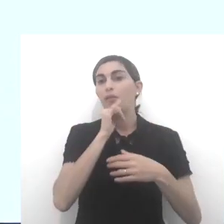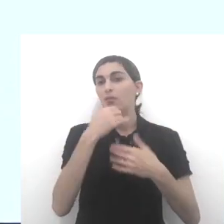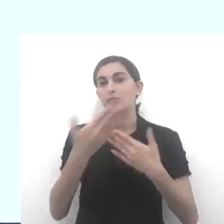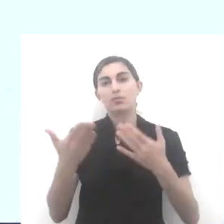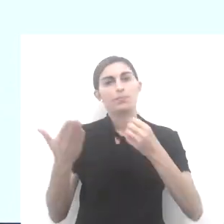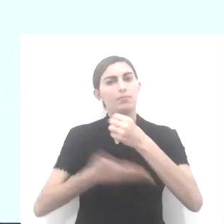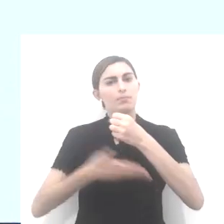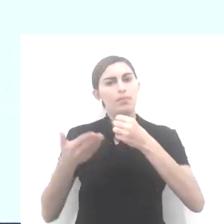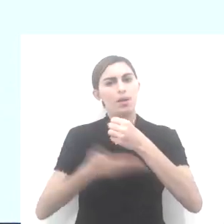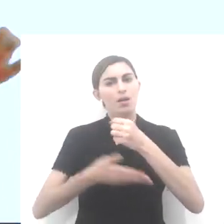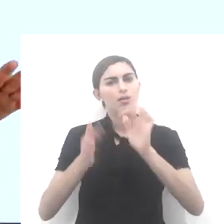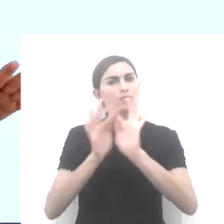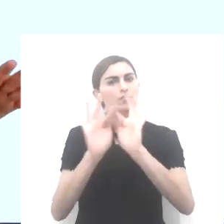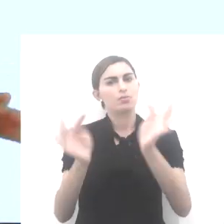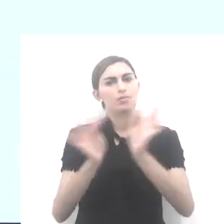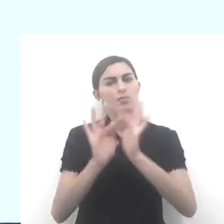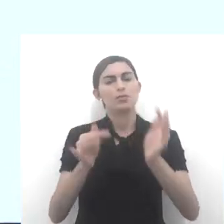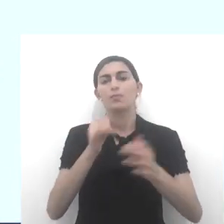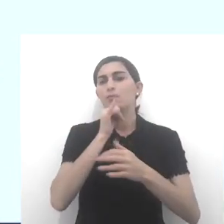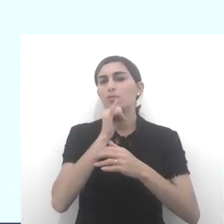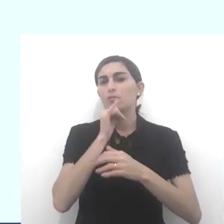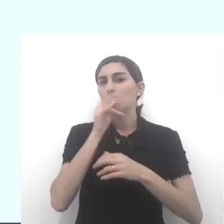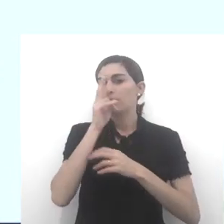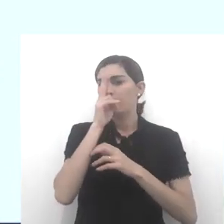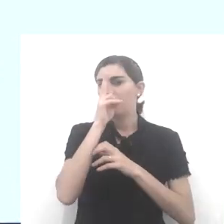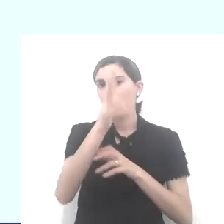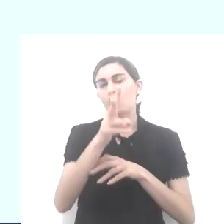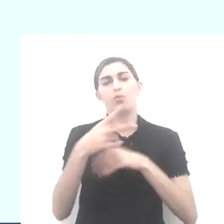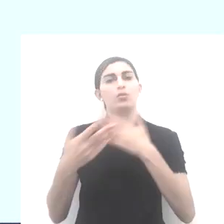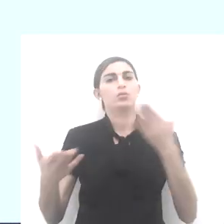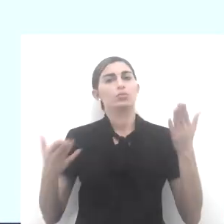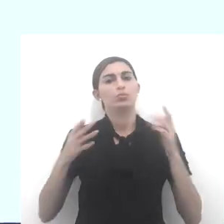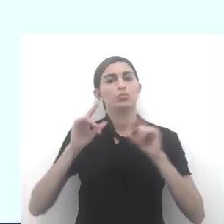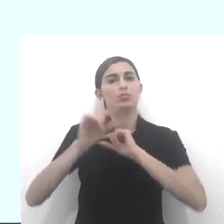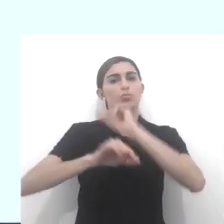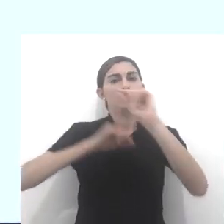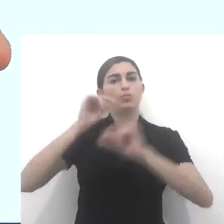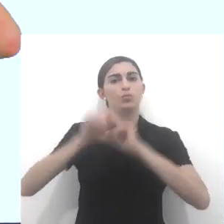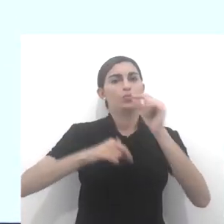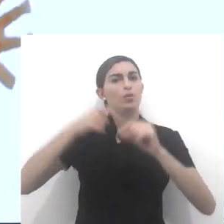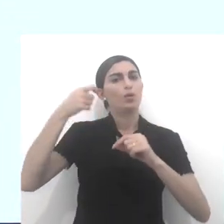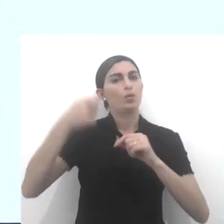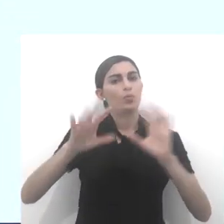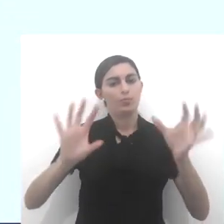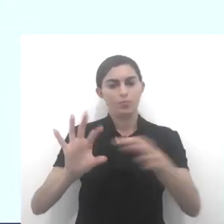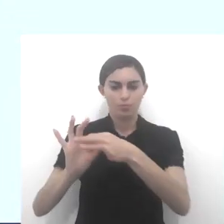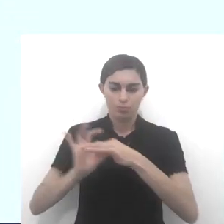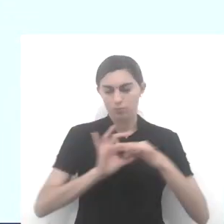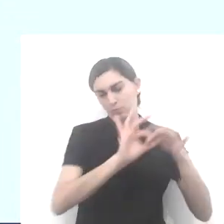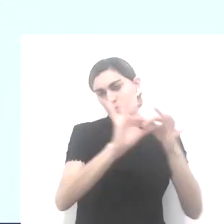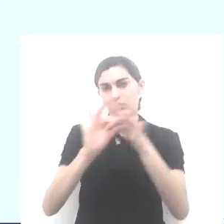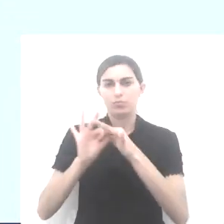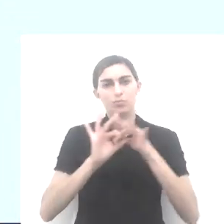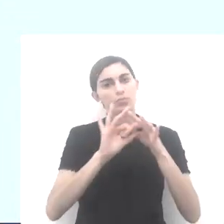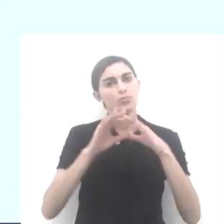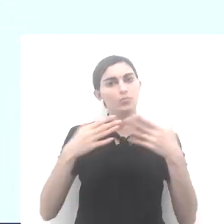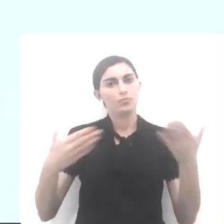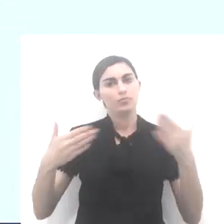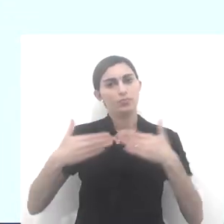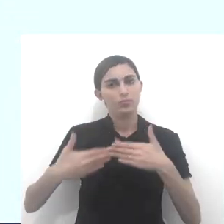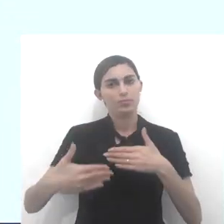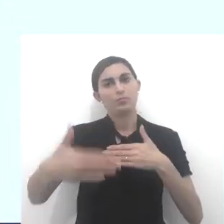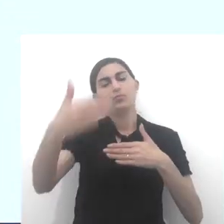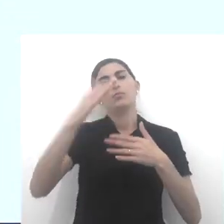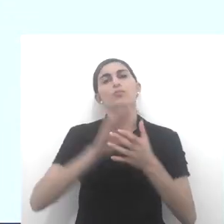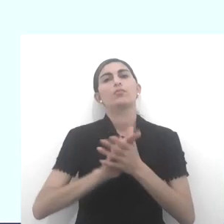exemplo básico, simples, mas um exemplo forte pela questão do quê? De unir forças, certo? Então,